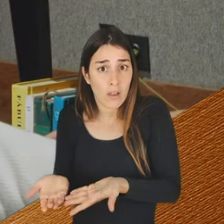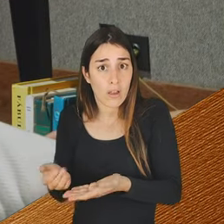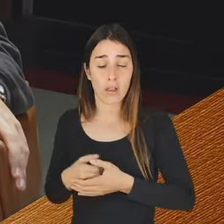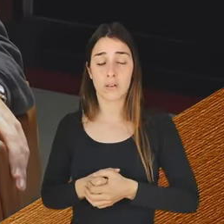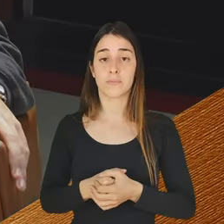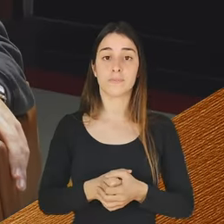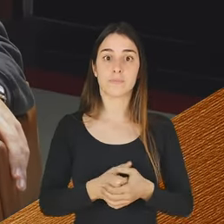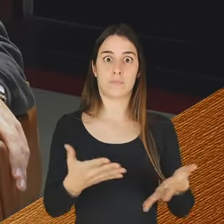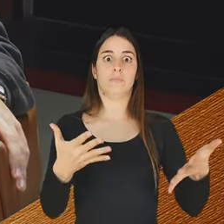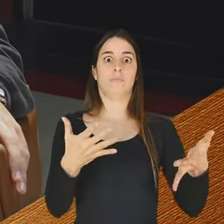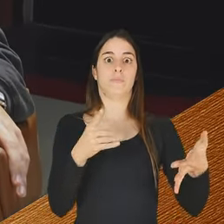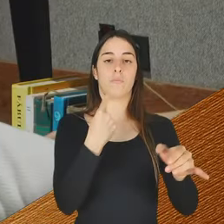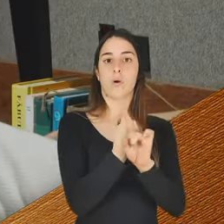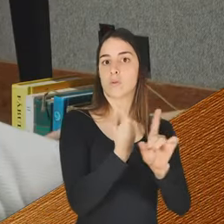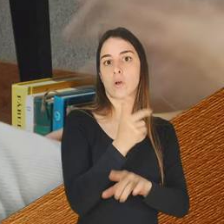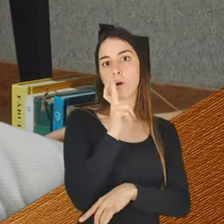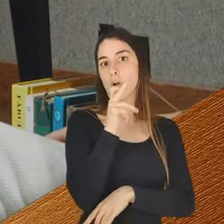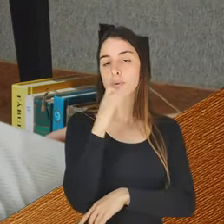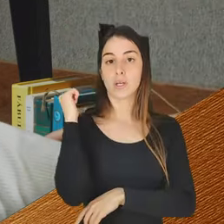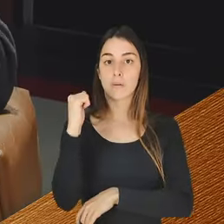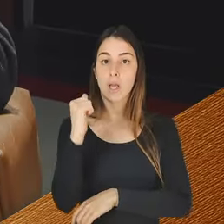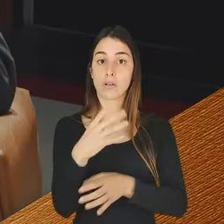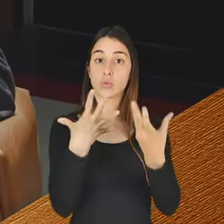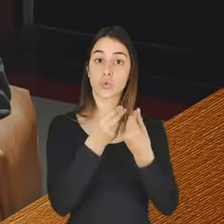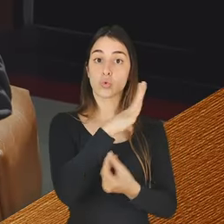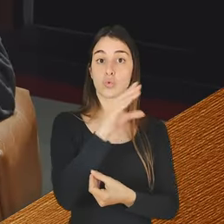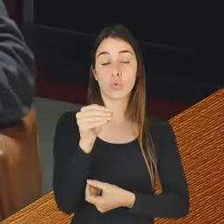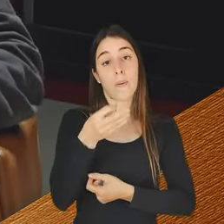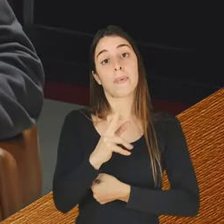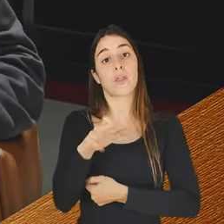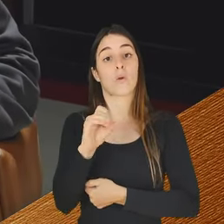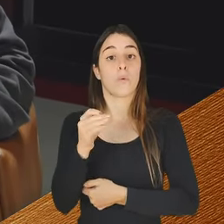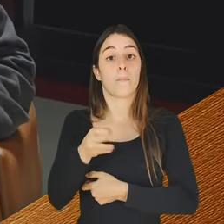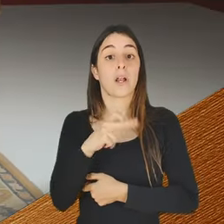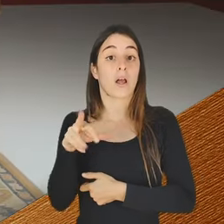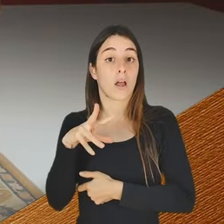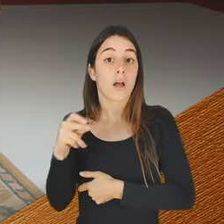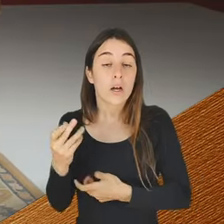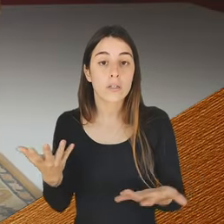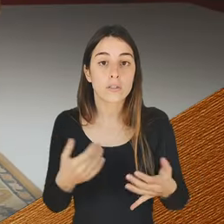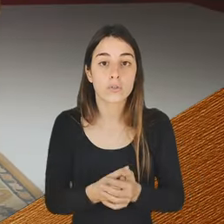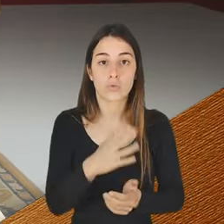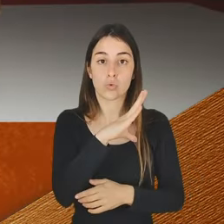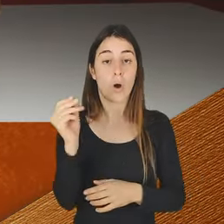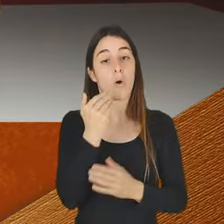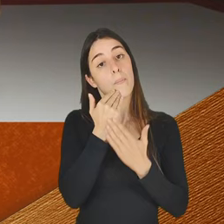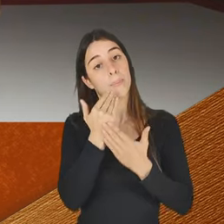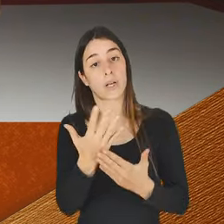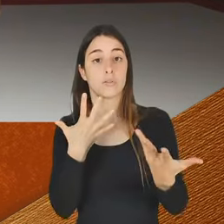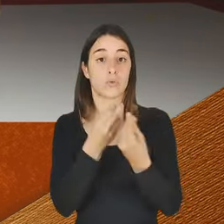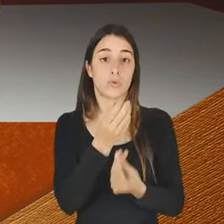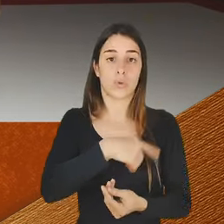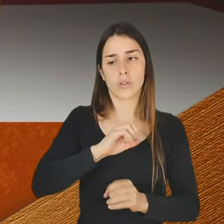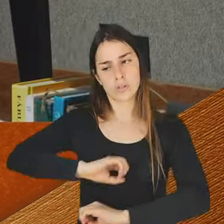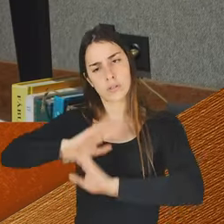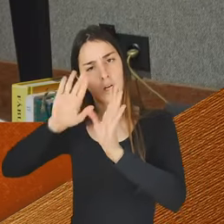Mais uma crónica criminal. Com o nosso João Pedro Pereira. João, mais uma vez, muito obrigado por estares aqui. Vitor, como é, claro, o fogo, sempre